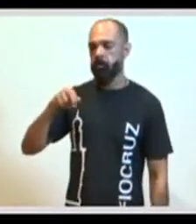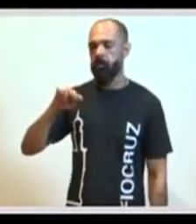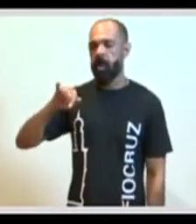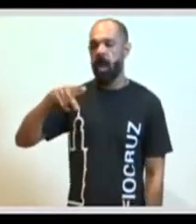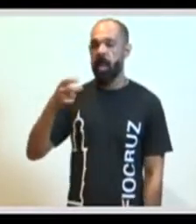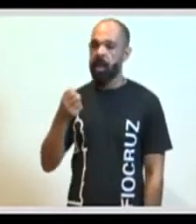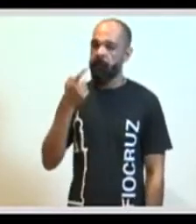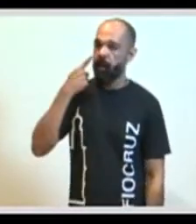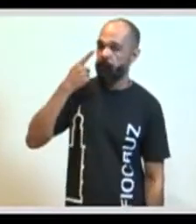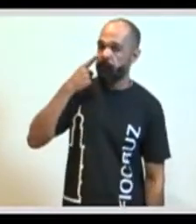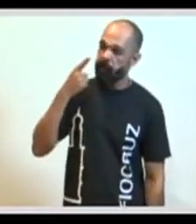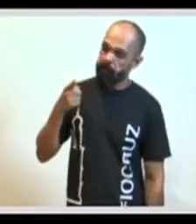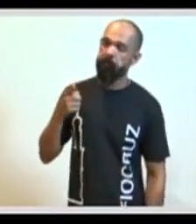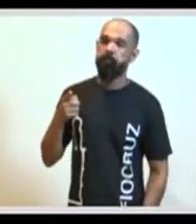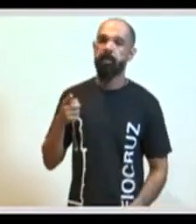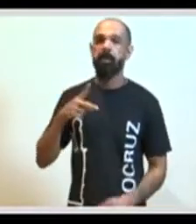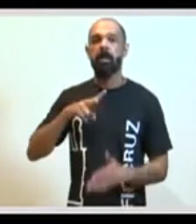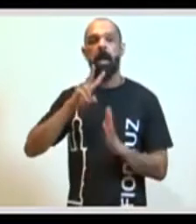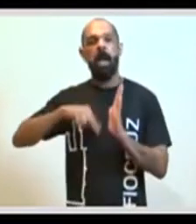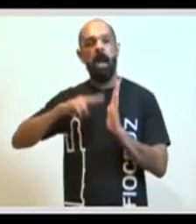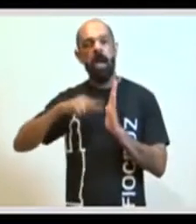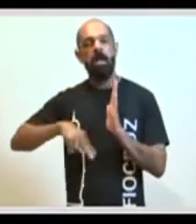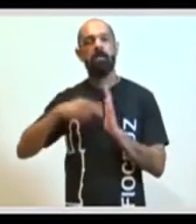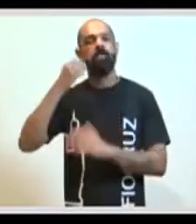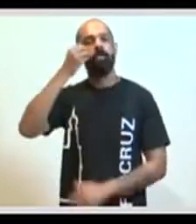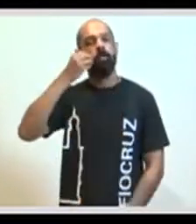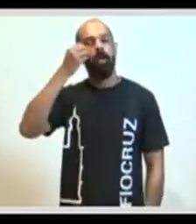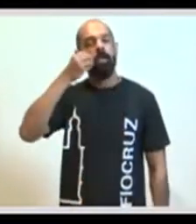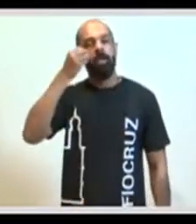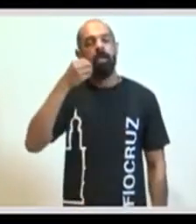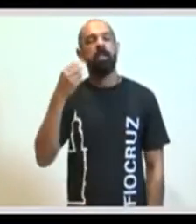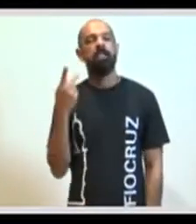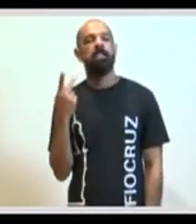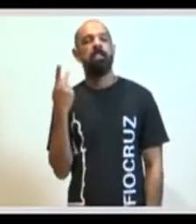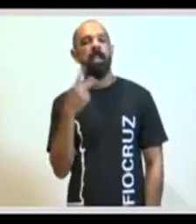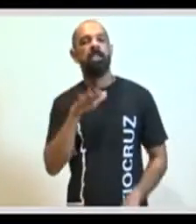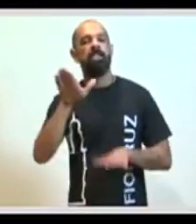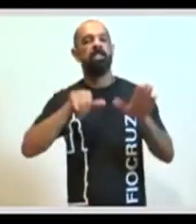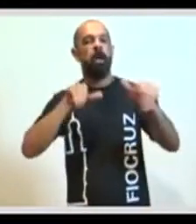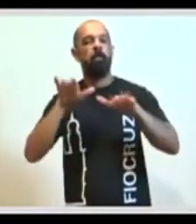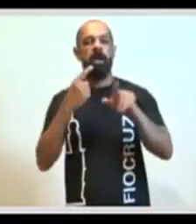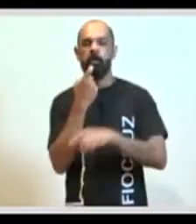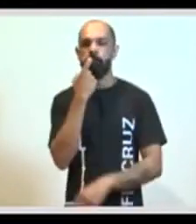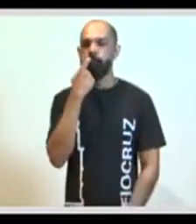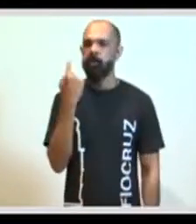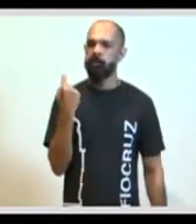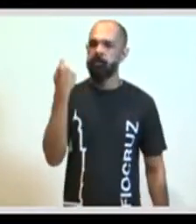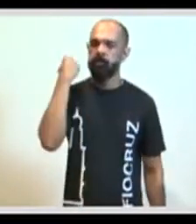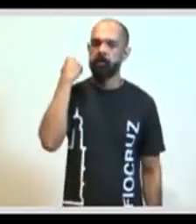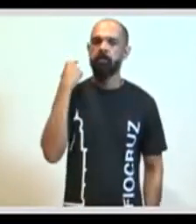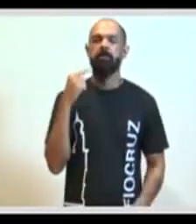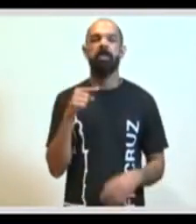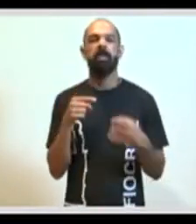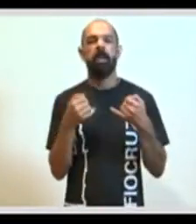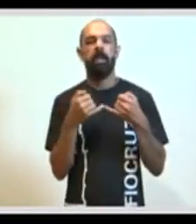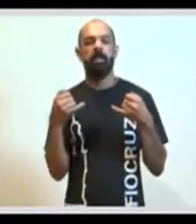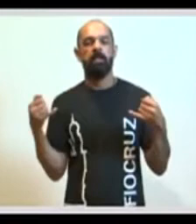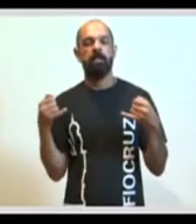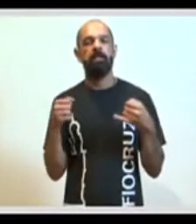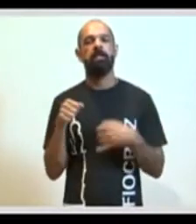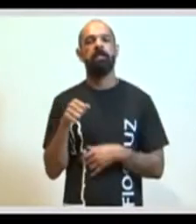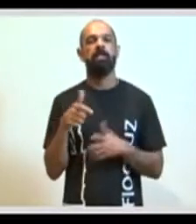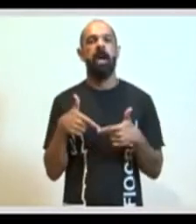vendo isso, inclusive, lendo também a experiência dessas chamadas recentes dentro daquela linha de ações